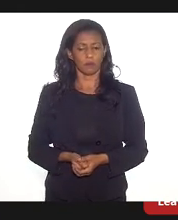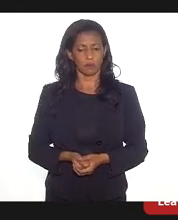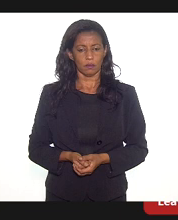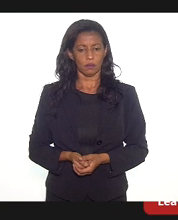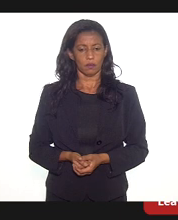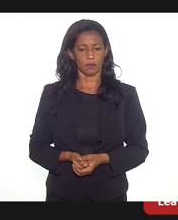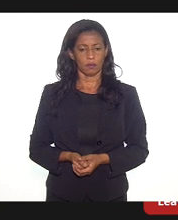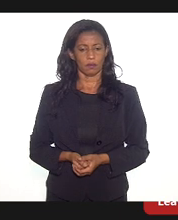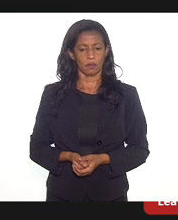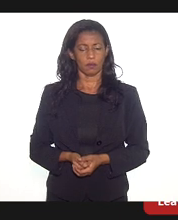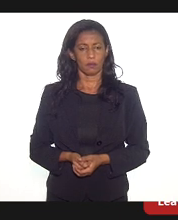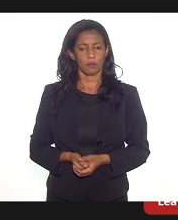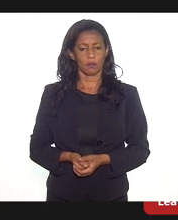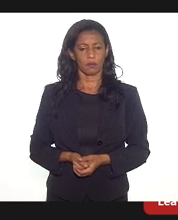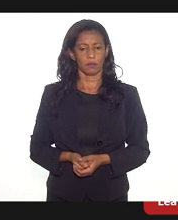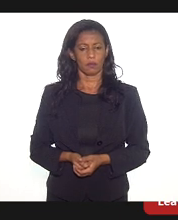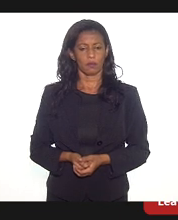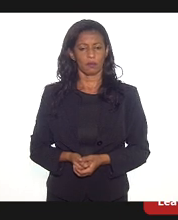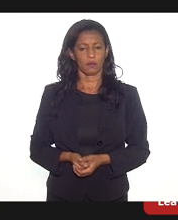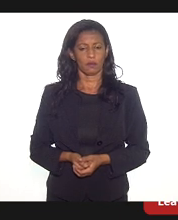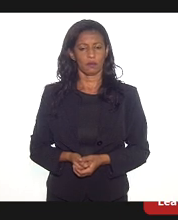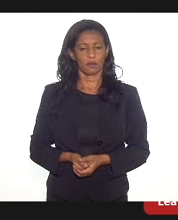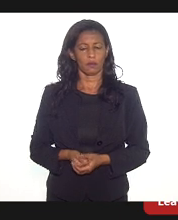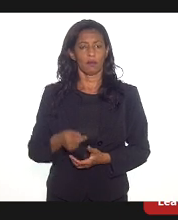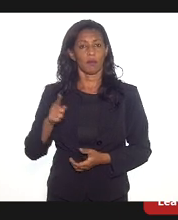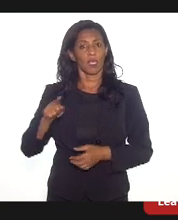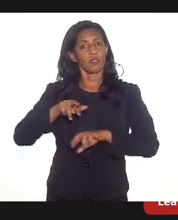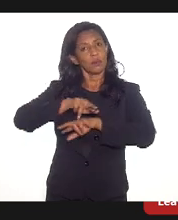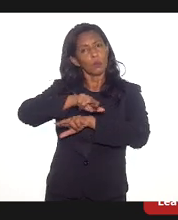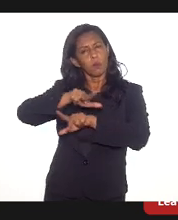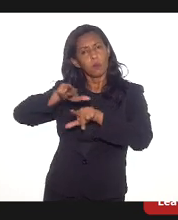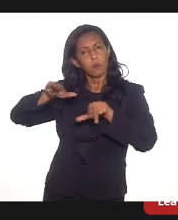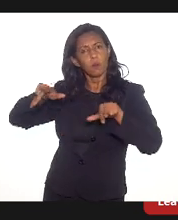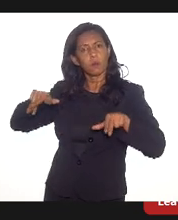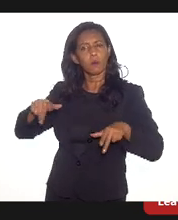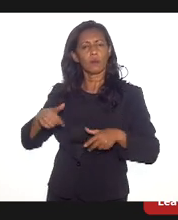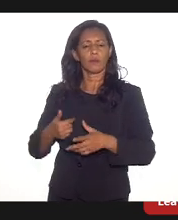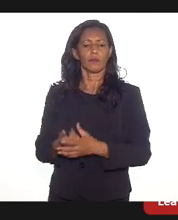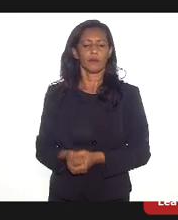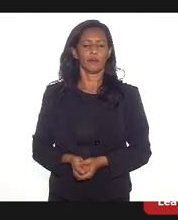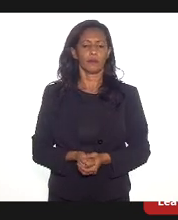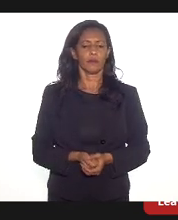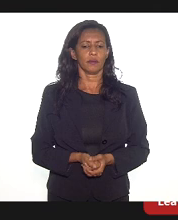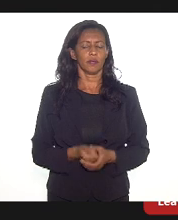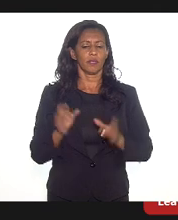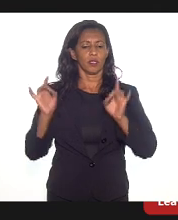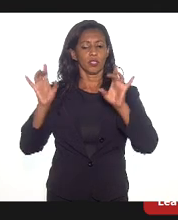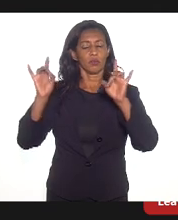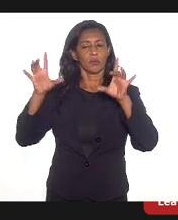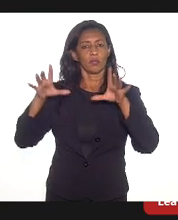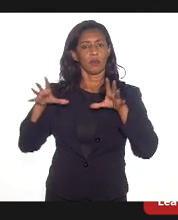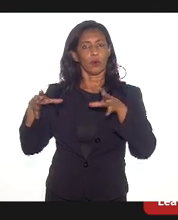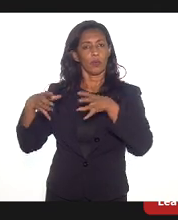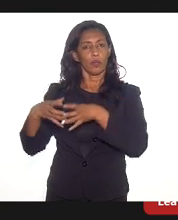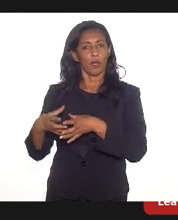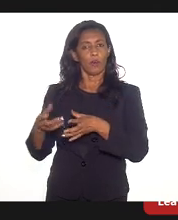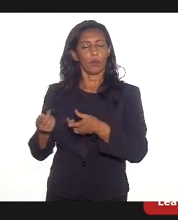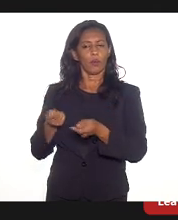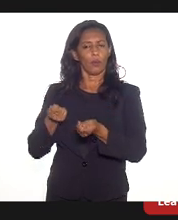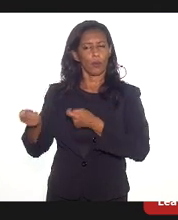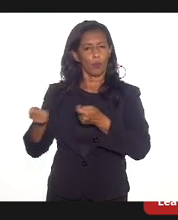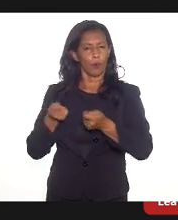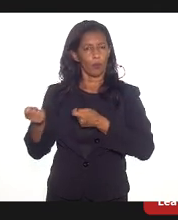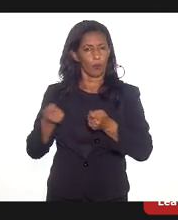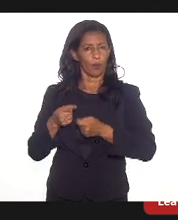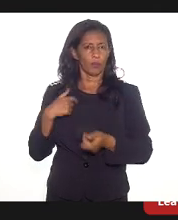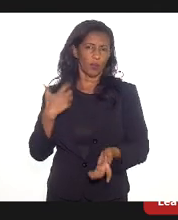dessa conversão produtiva, dessa diversificação, especialmente no campo do complexo econômico do Estado da saúde.